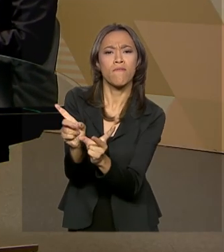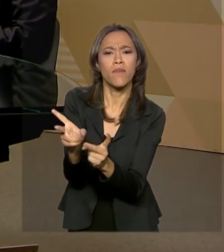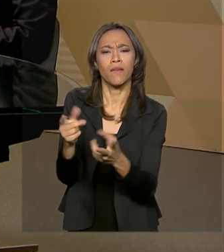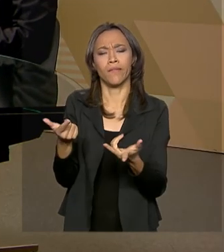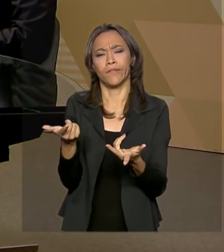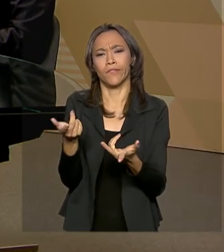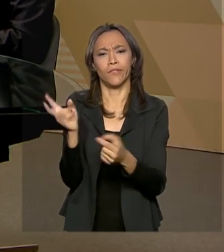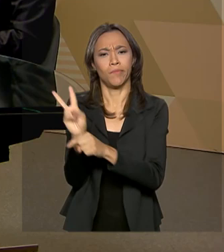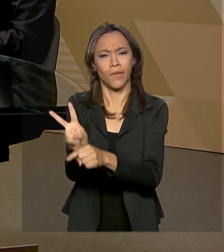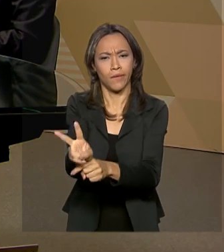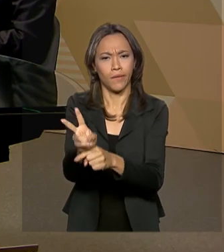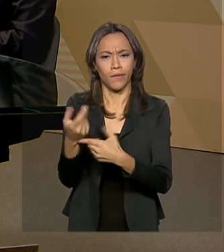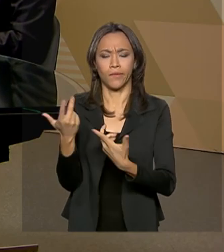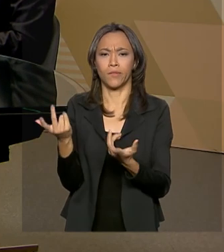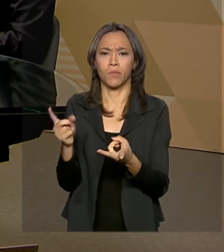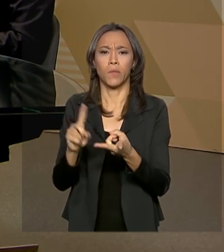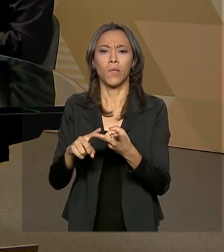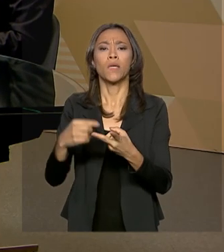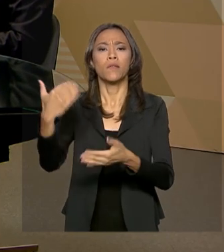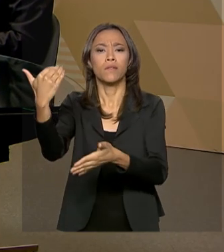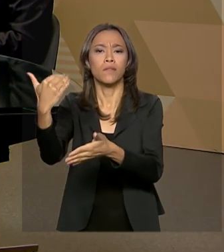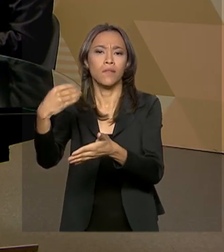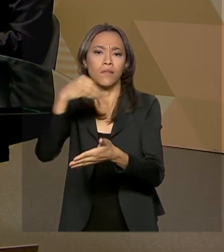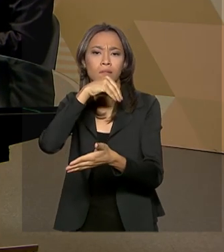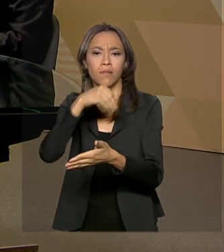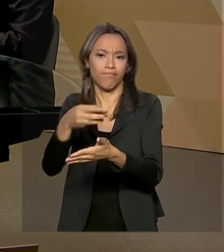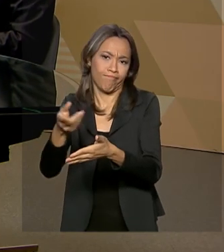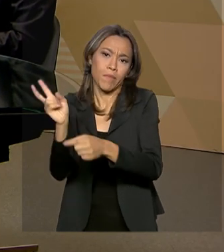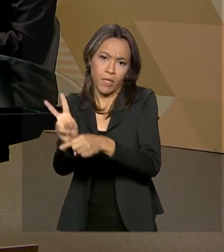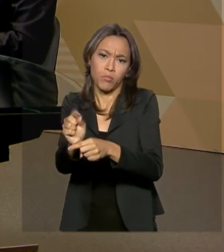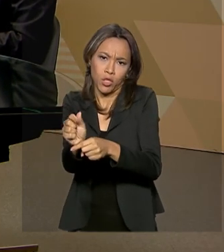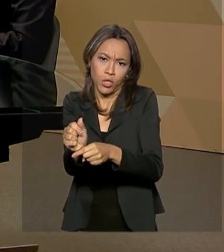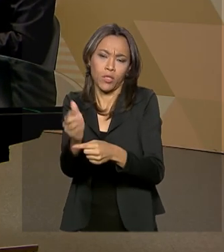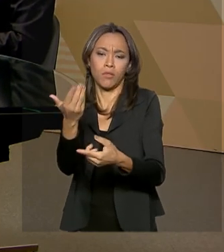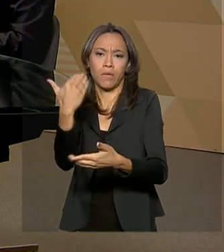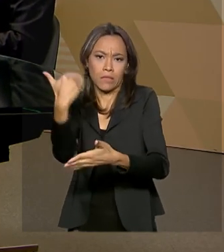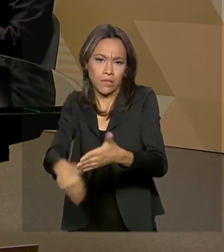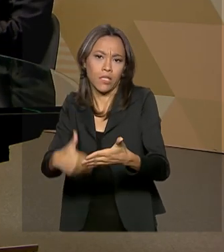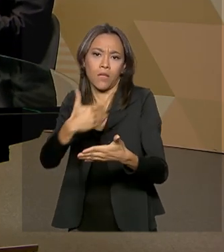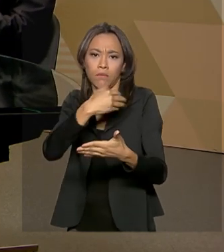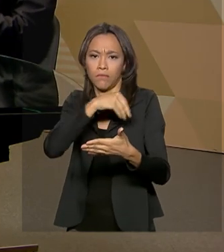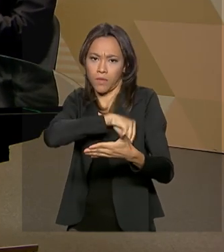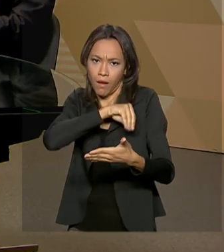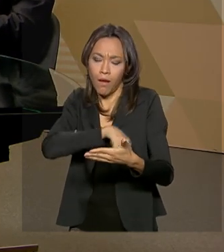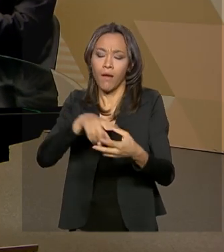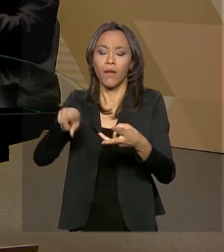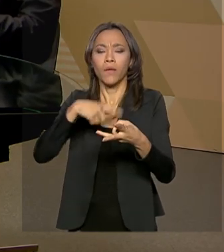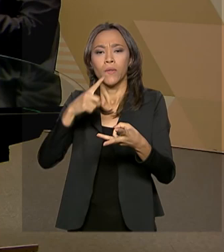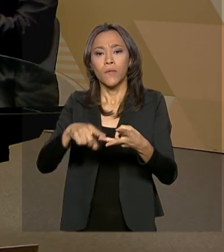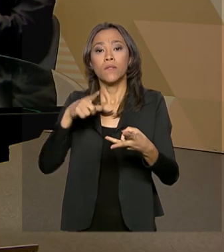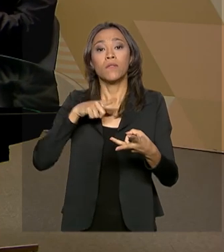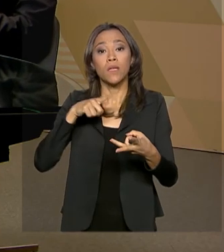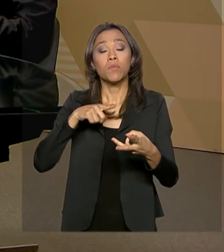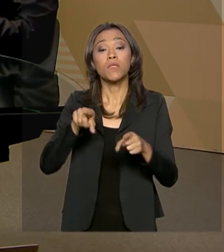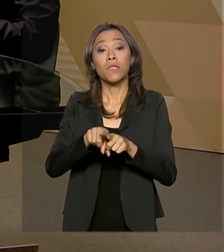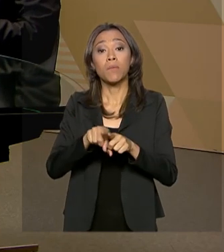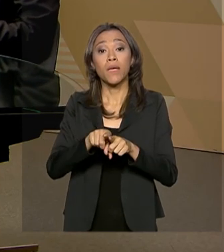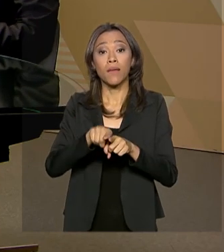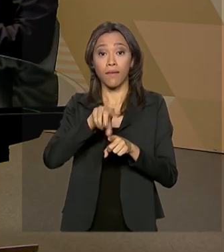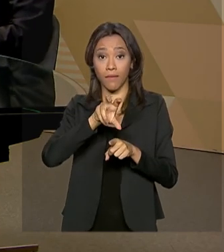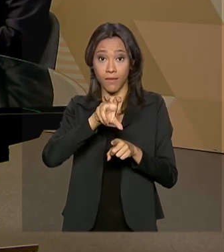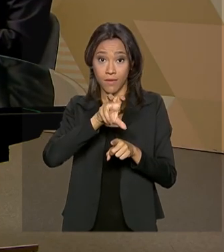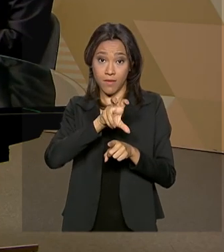e parte de consignado. Então, os lotéricos todos nós conhecemos, as agências também e tem pequenas